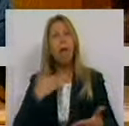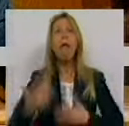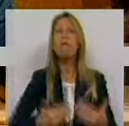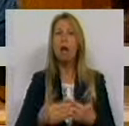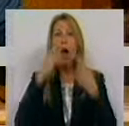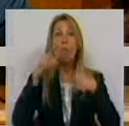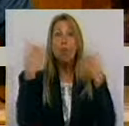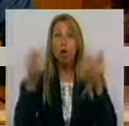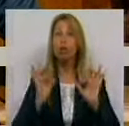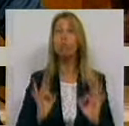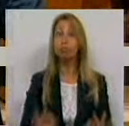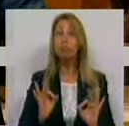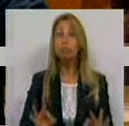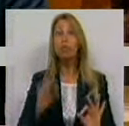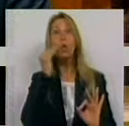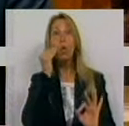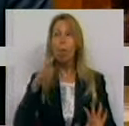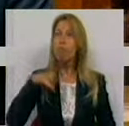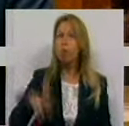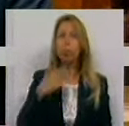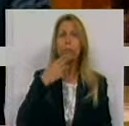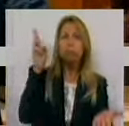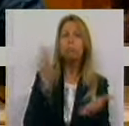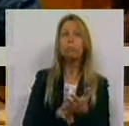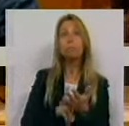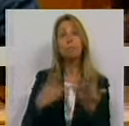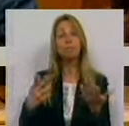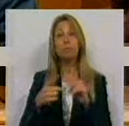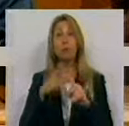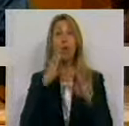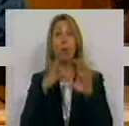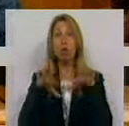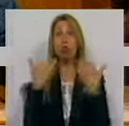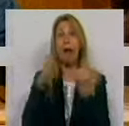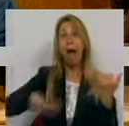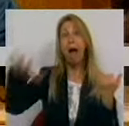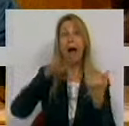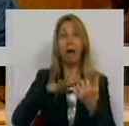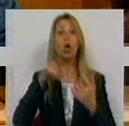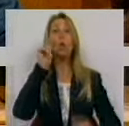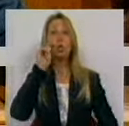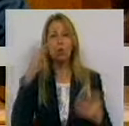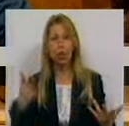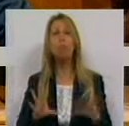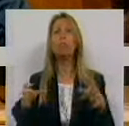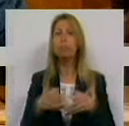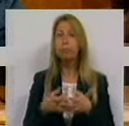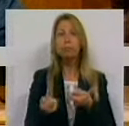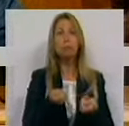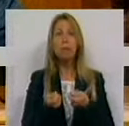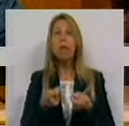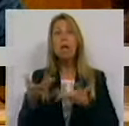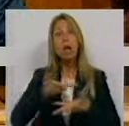logo, o país aos profissionais dos médios e internacionais da área do turismo. Agimos em ações organizadas de relações